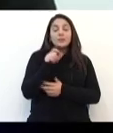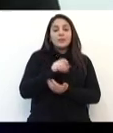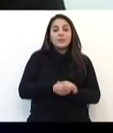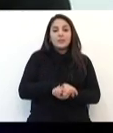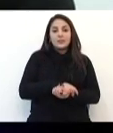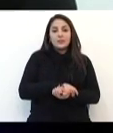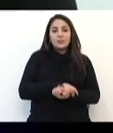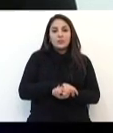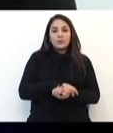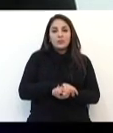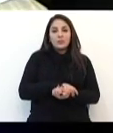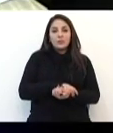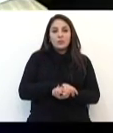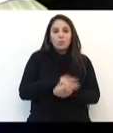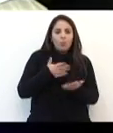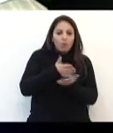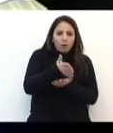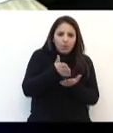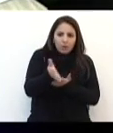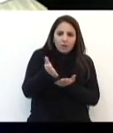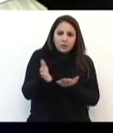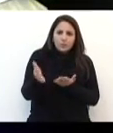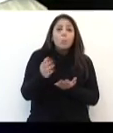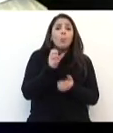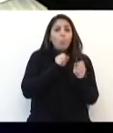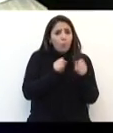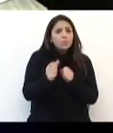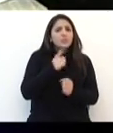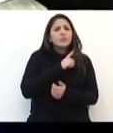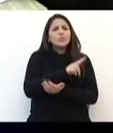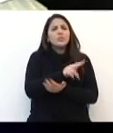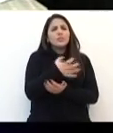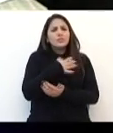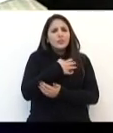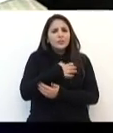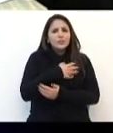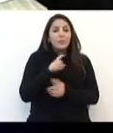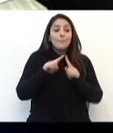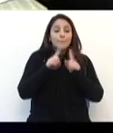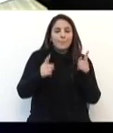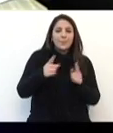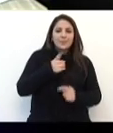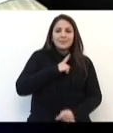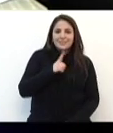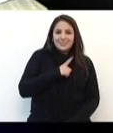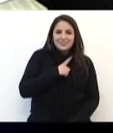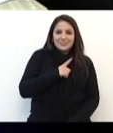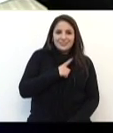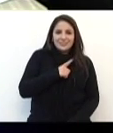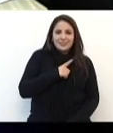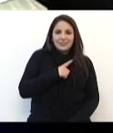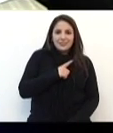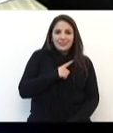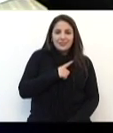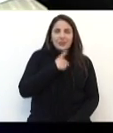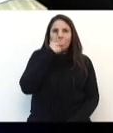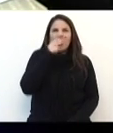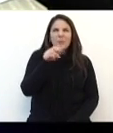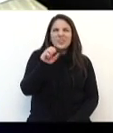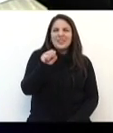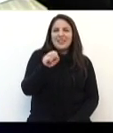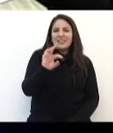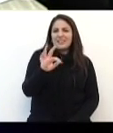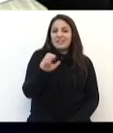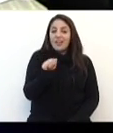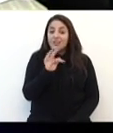que o caminho, apesar de poder ter outras possibilidades, era termos um staff,